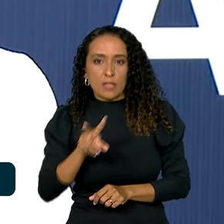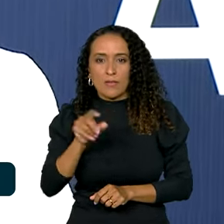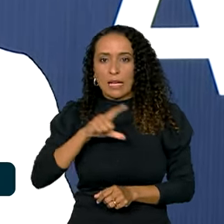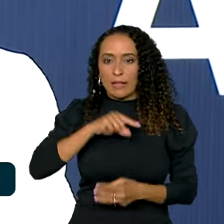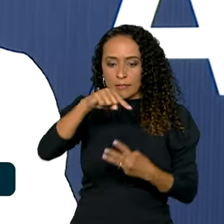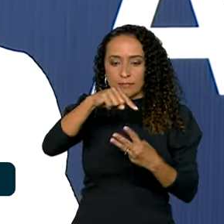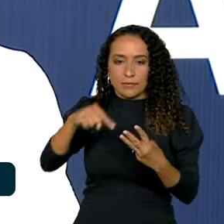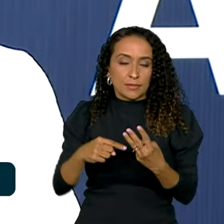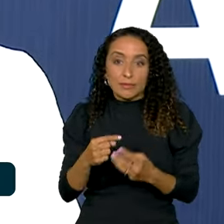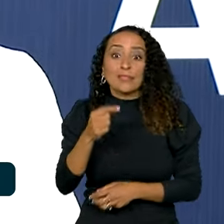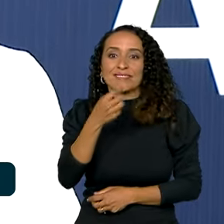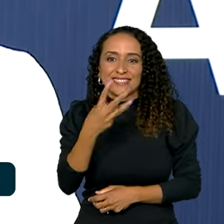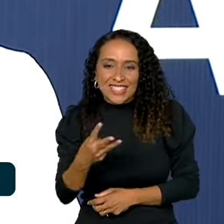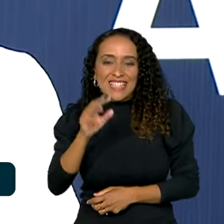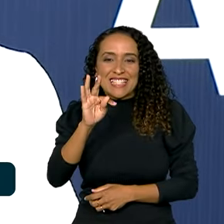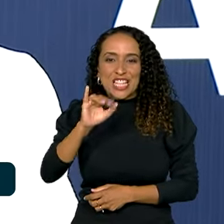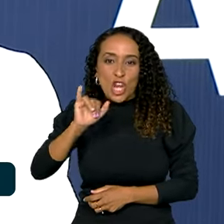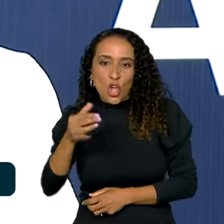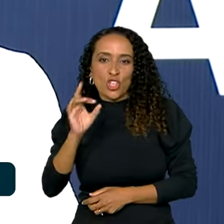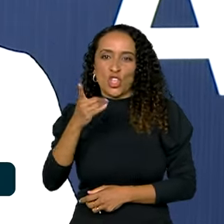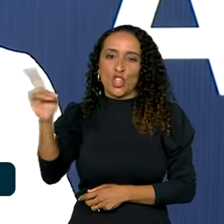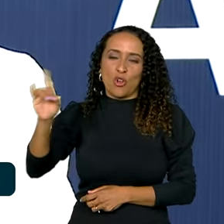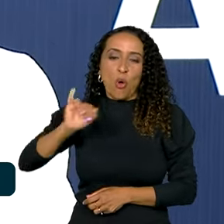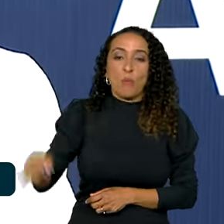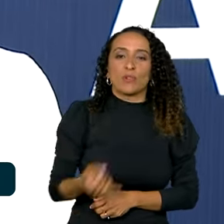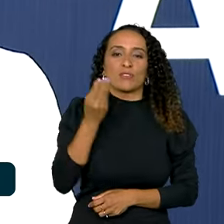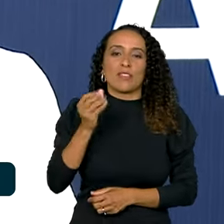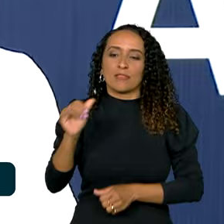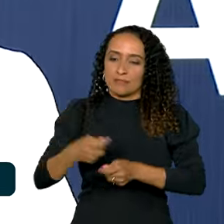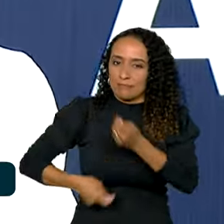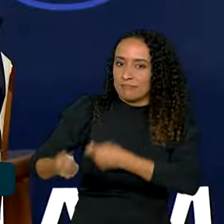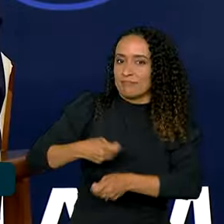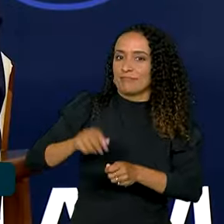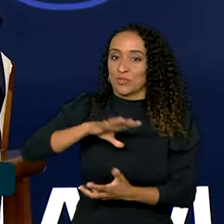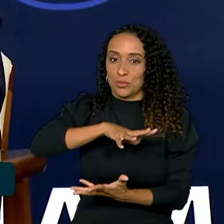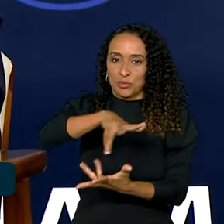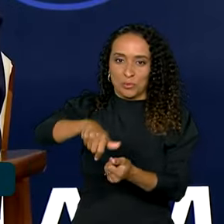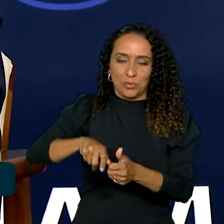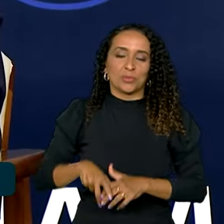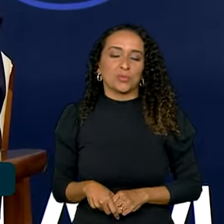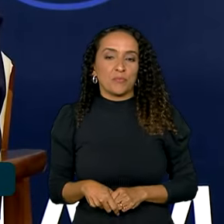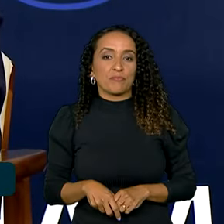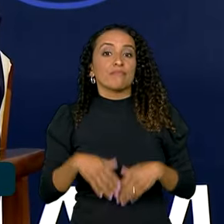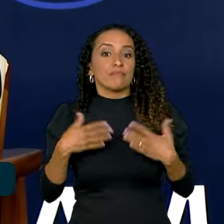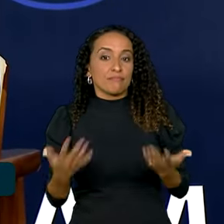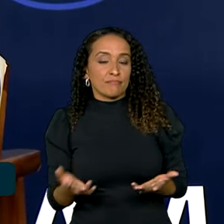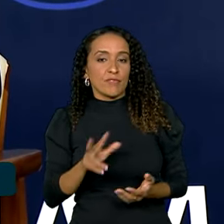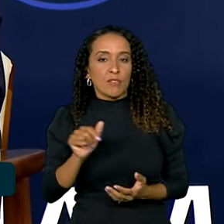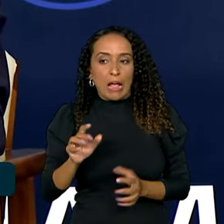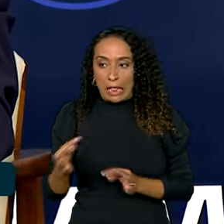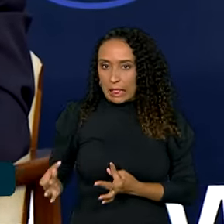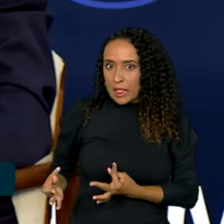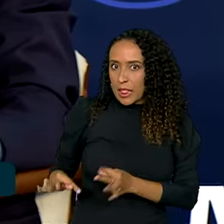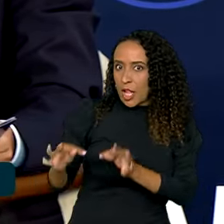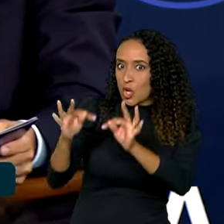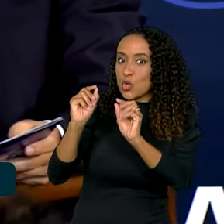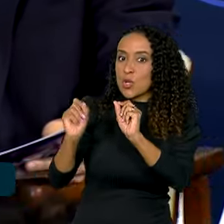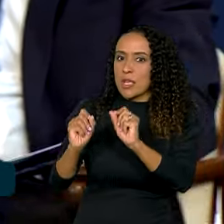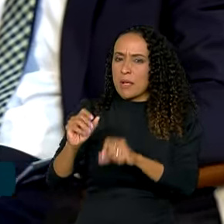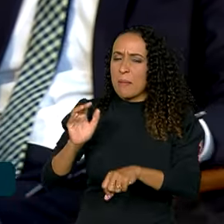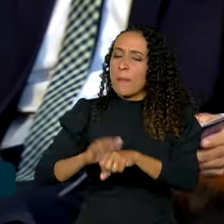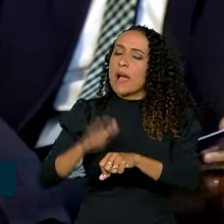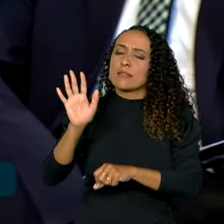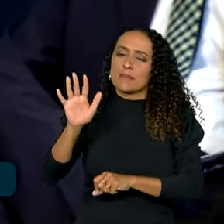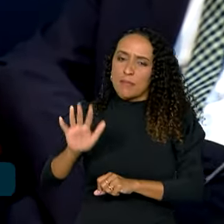trilhões de dólares em oportunidades de negócios no mundo. E isso deixará as tecnologias mais